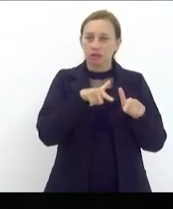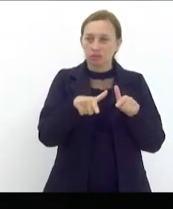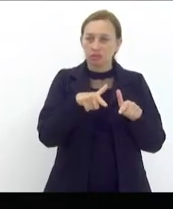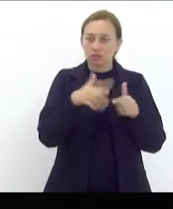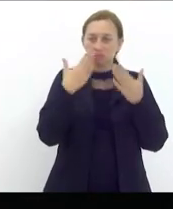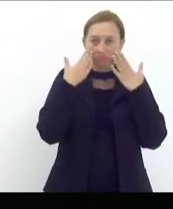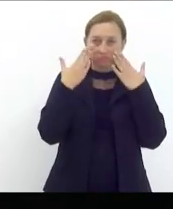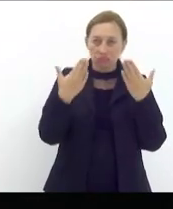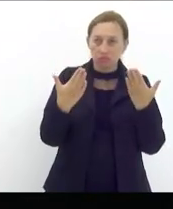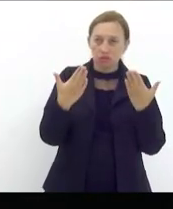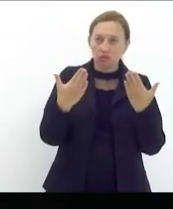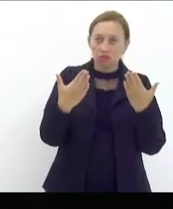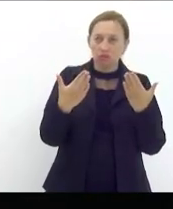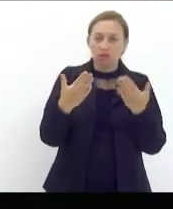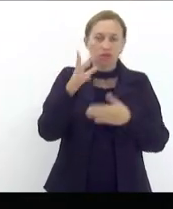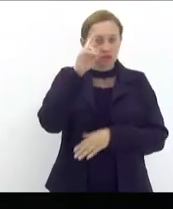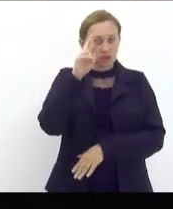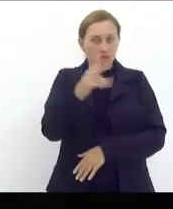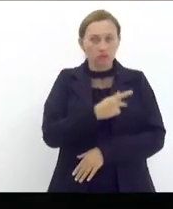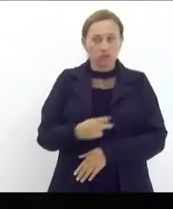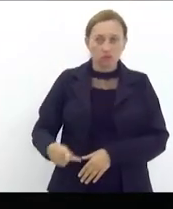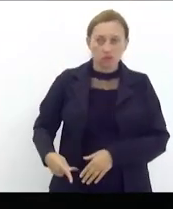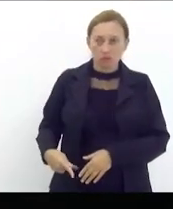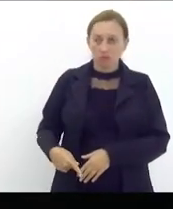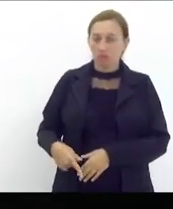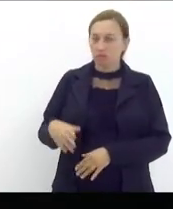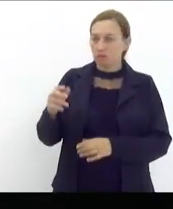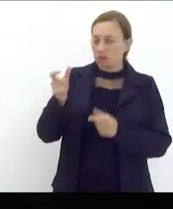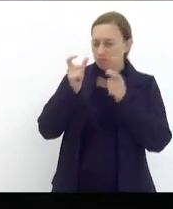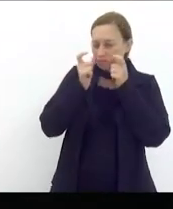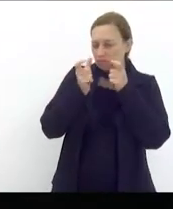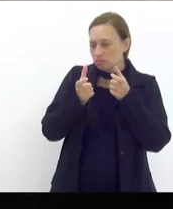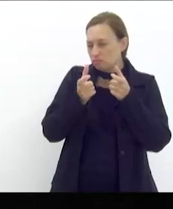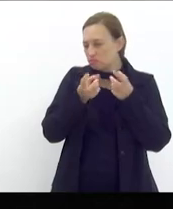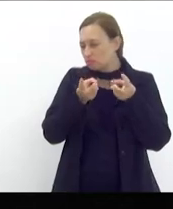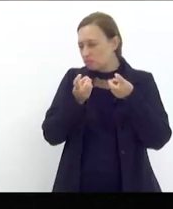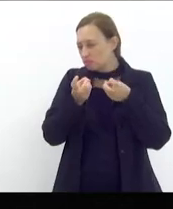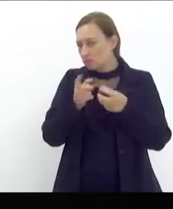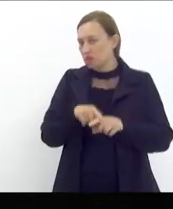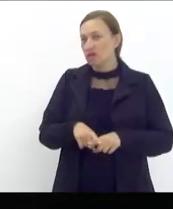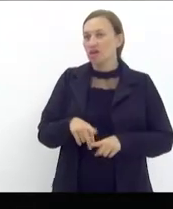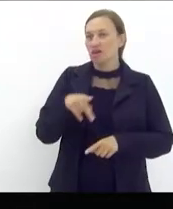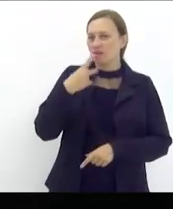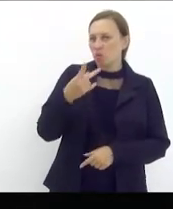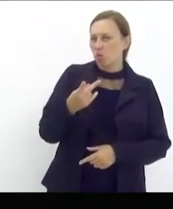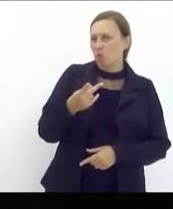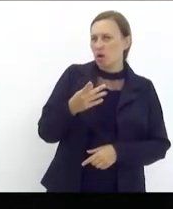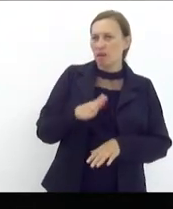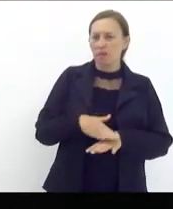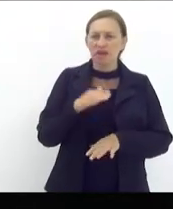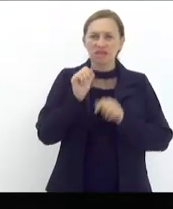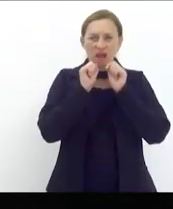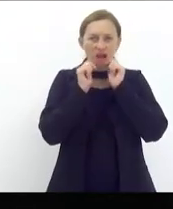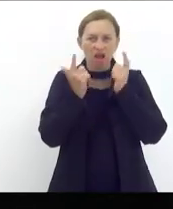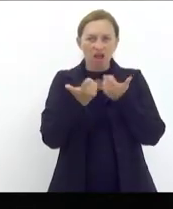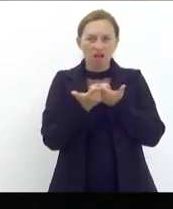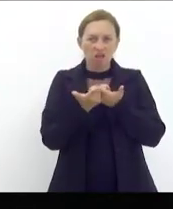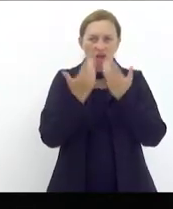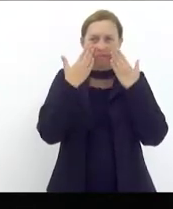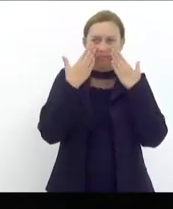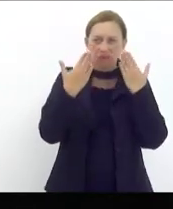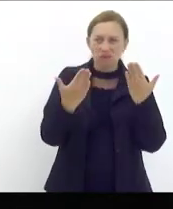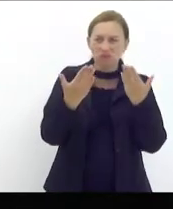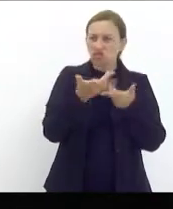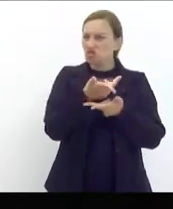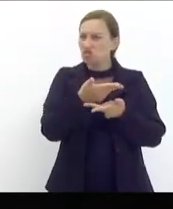apresentou inclusive senhora presidenta uma coisa que me chamou muita atenção dele dizer ah mas a assembleia legislativa apresentou